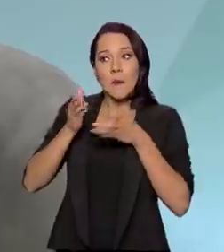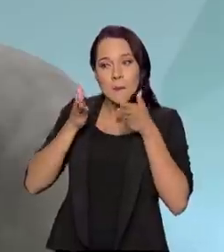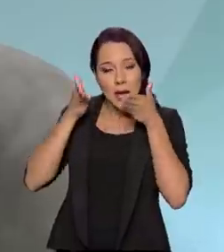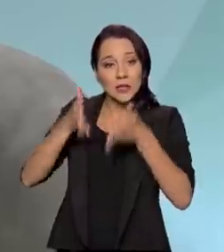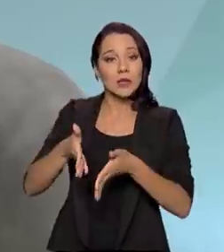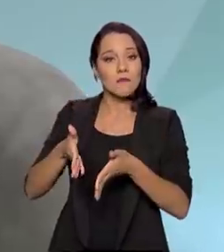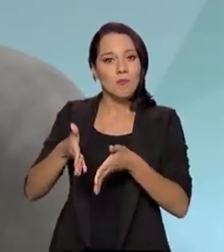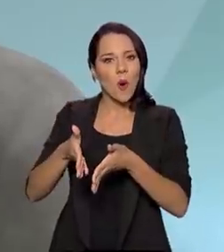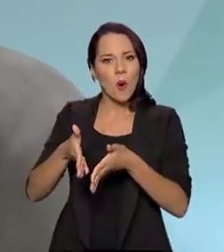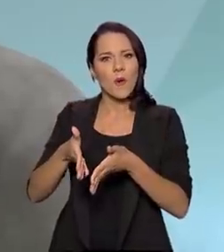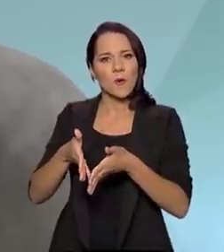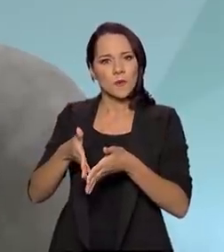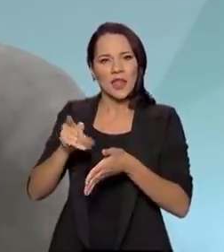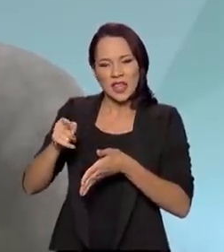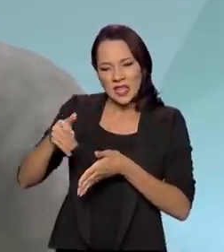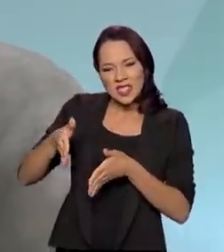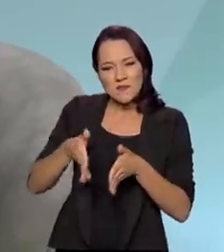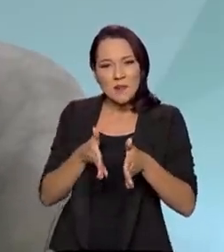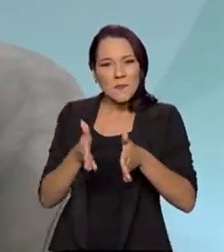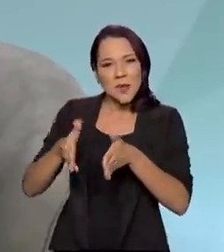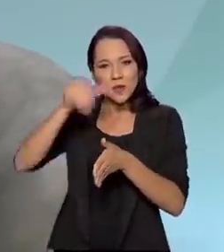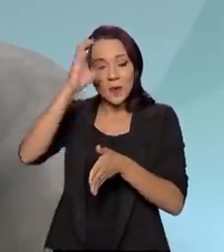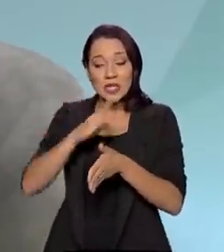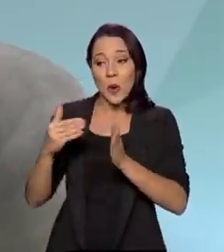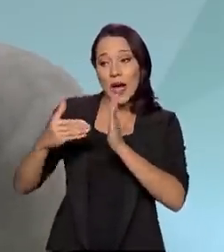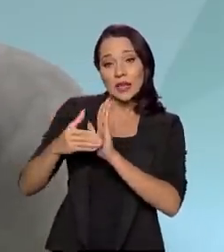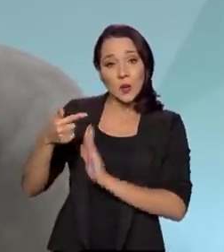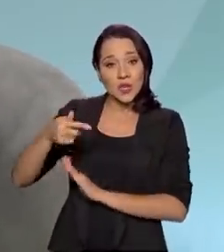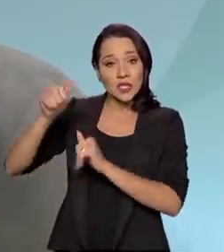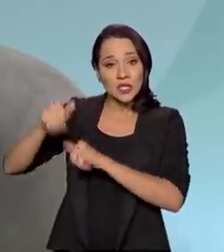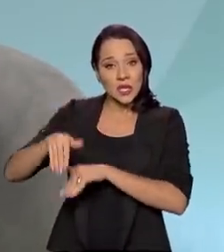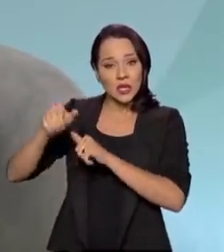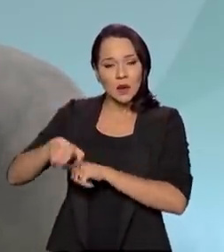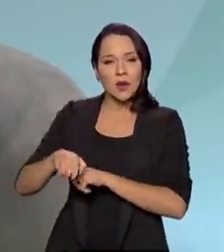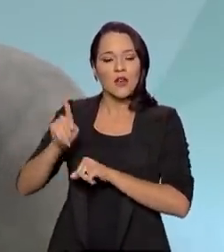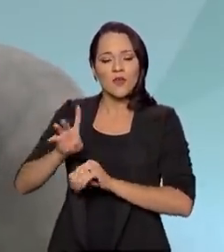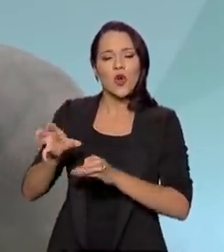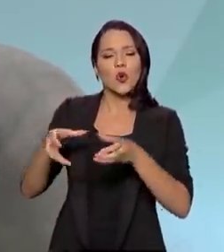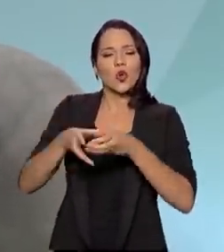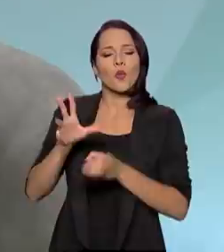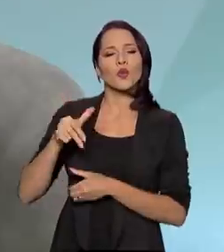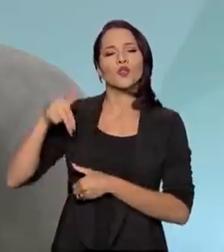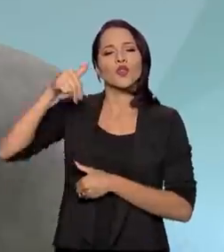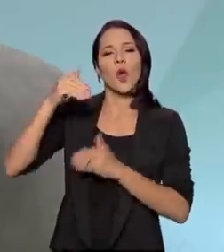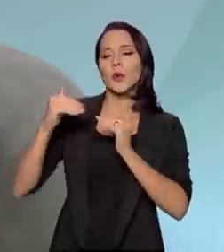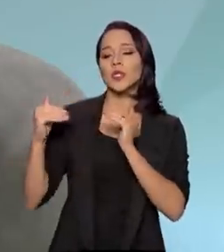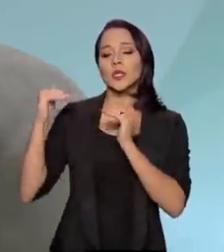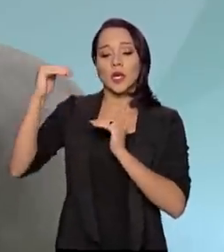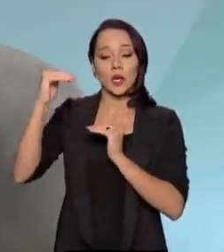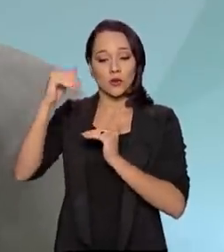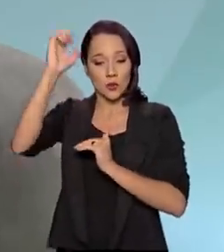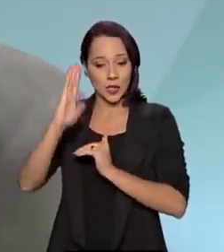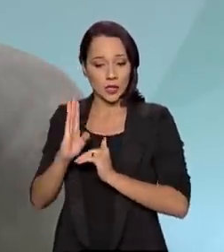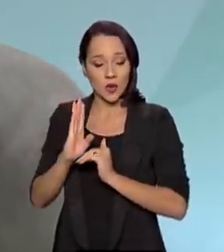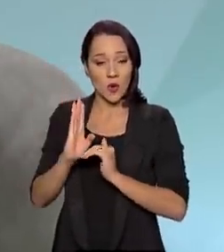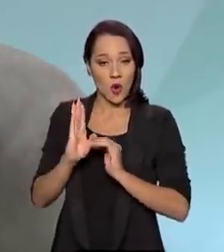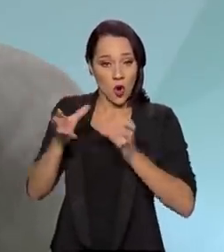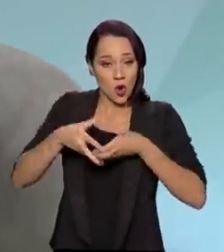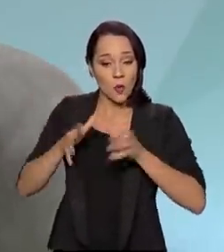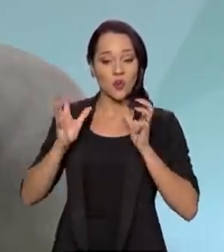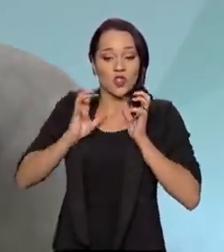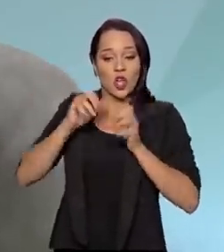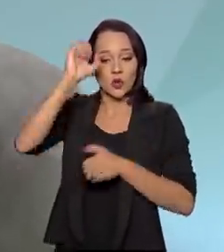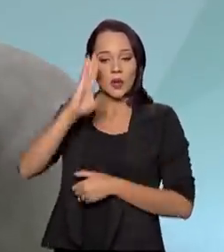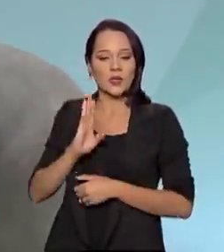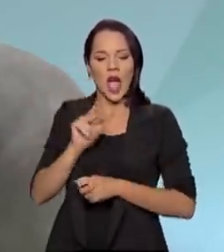ativamente desse caminho do Brasil até o 7 de setembro foi a aristocracia brasileira. O povo brasileiro